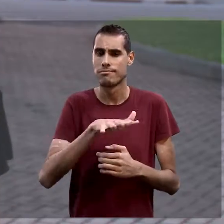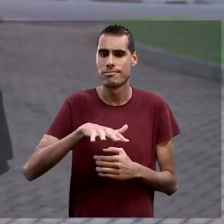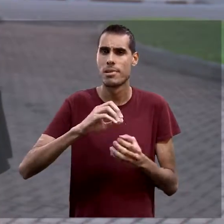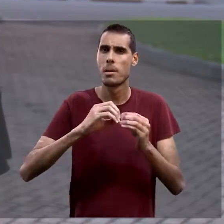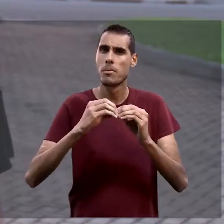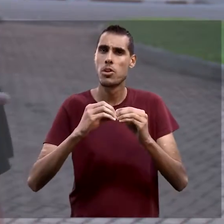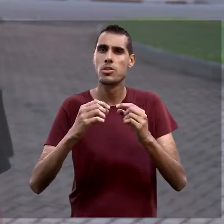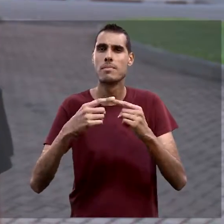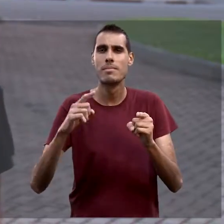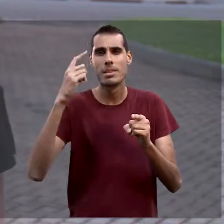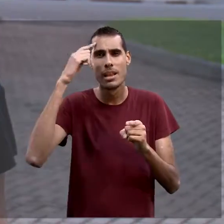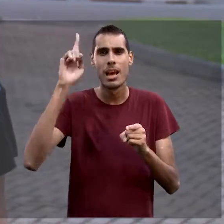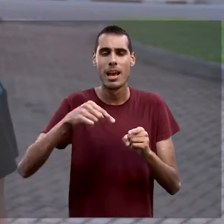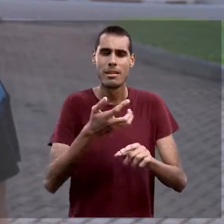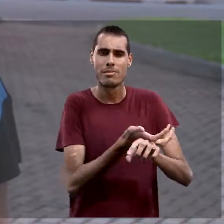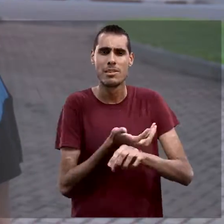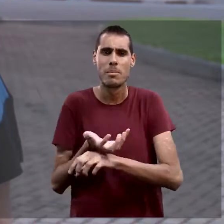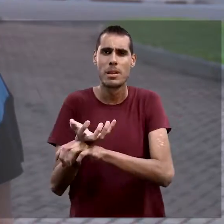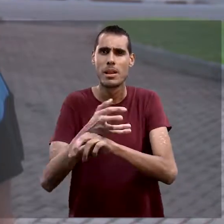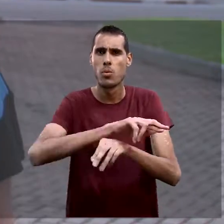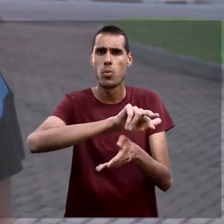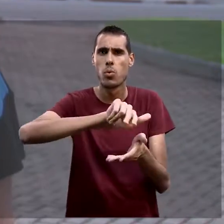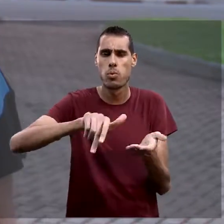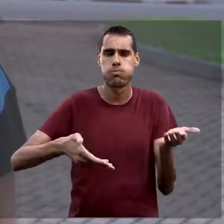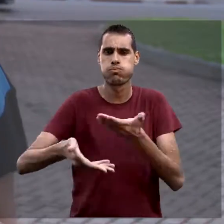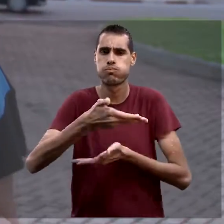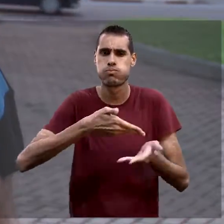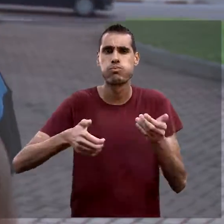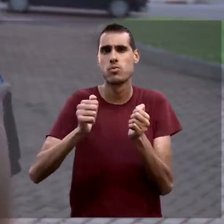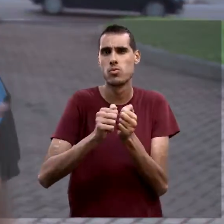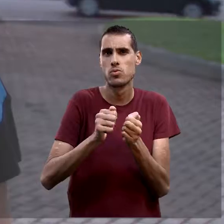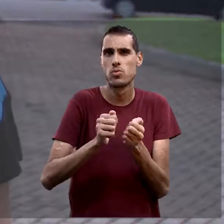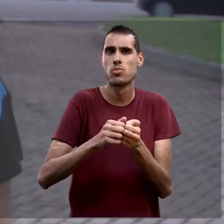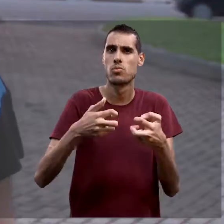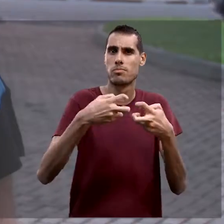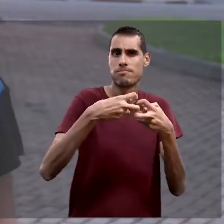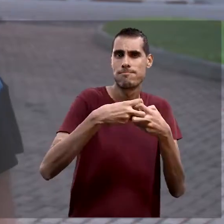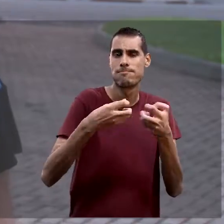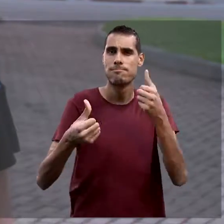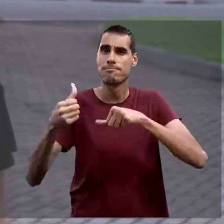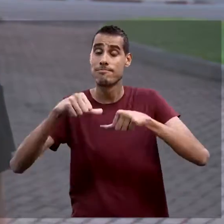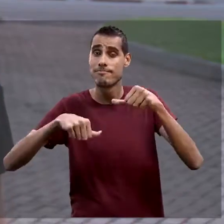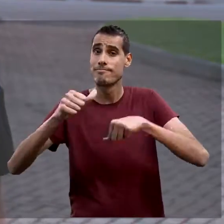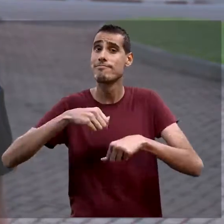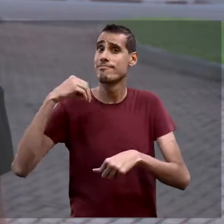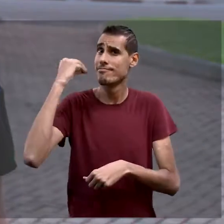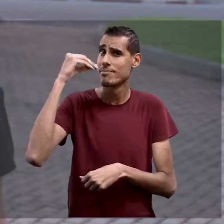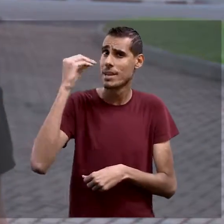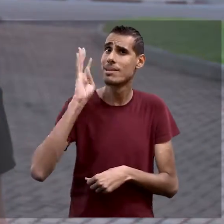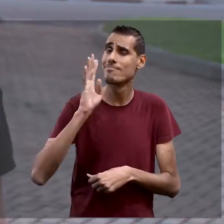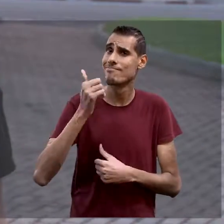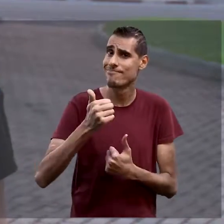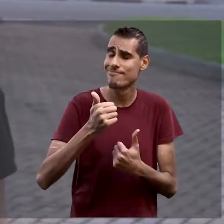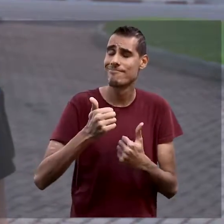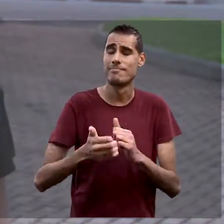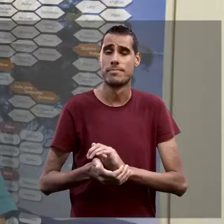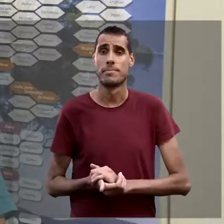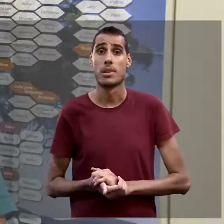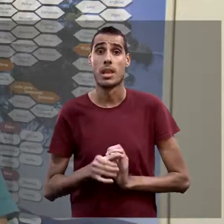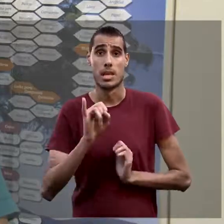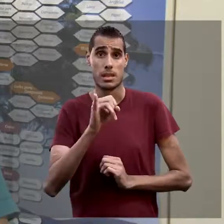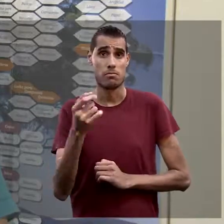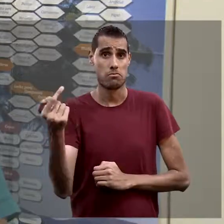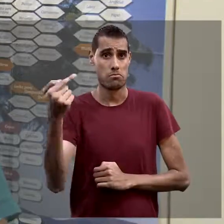numa perspectiva interdisciplinar, trabalhando junto aos alunos da química e da física também. É uma vivência bastante interessante.